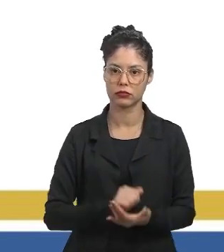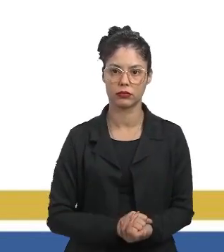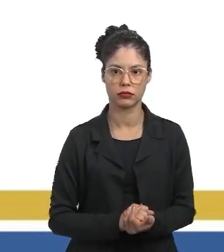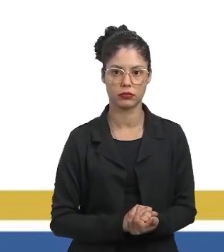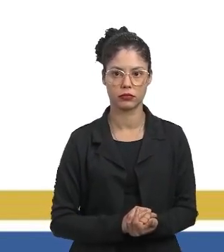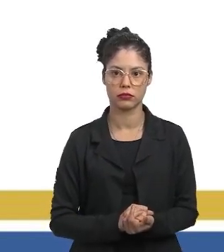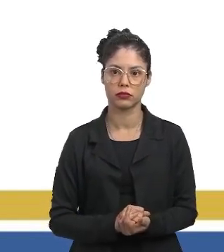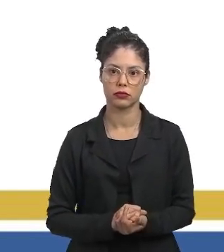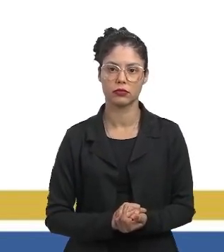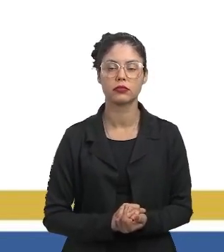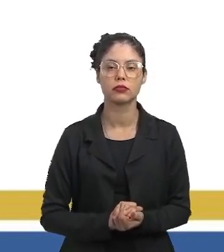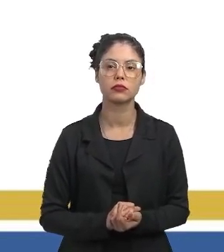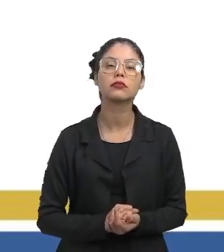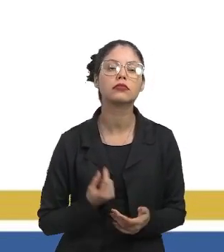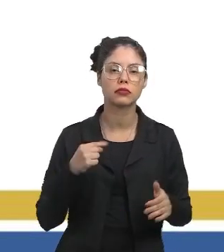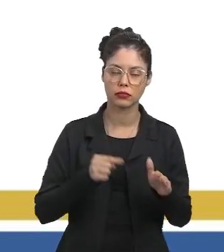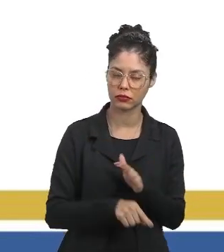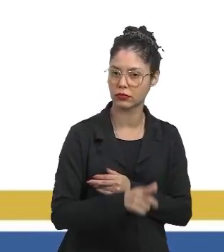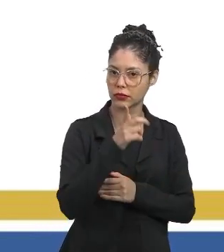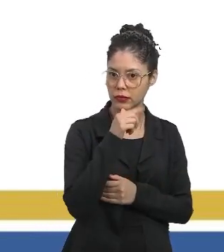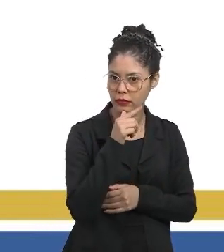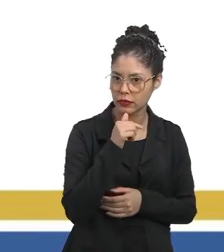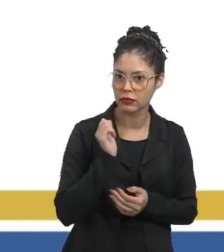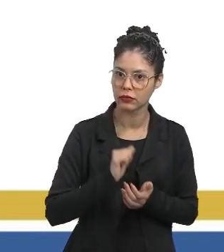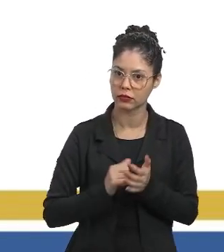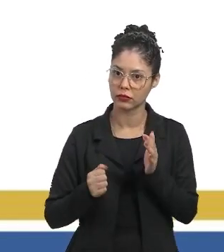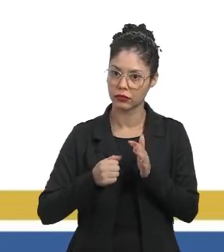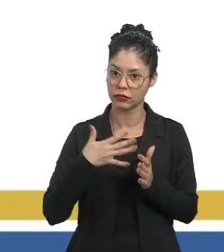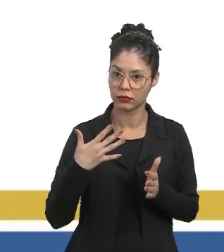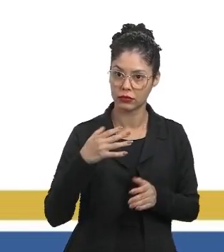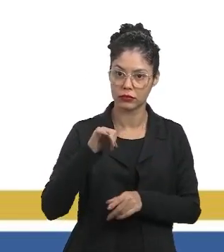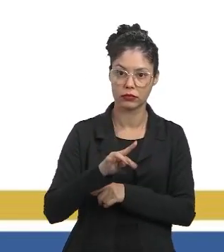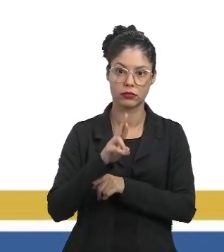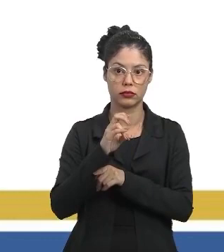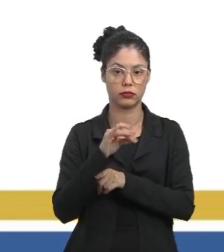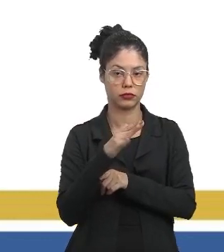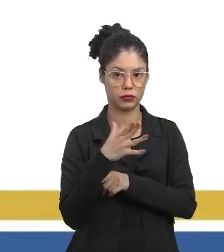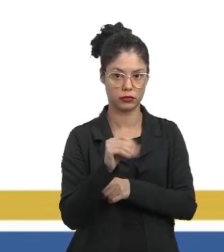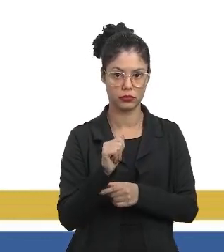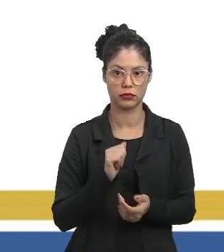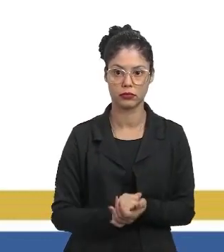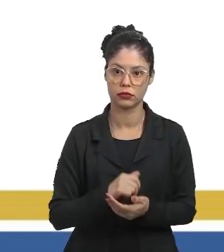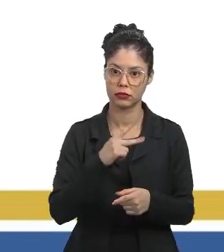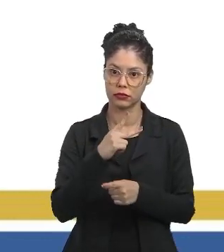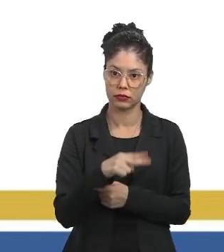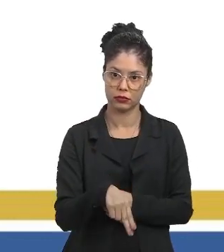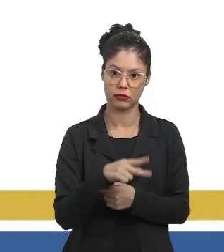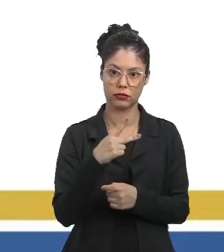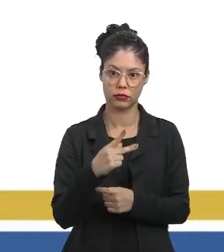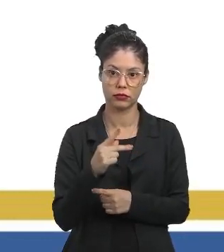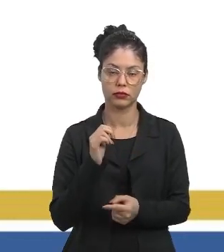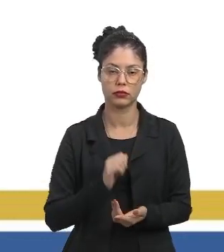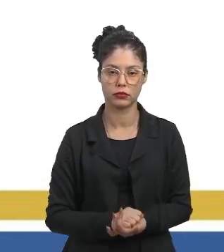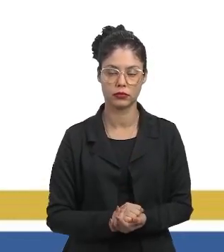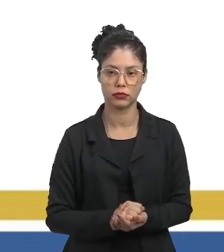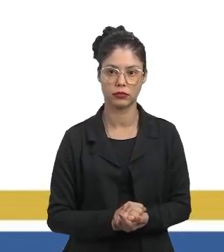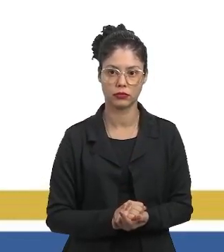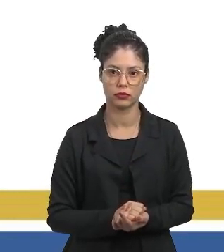veio para dentro dessa água muito mais nitrogênio e fósforo, e